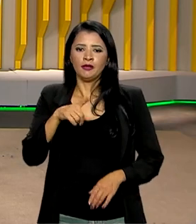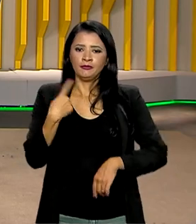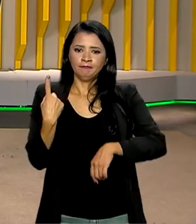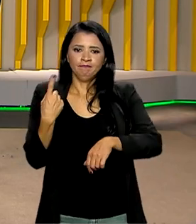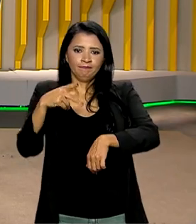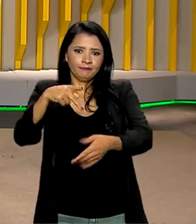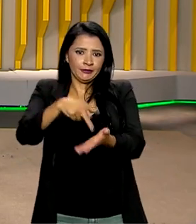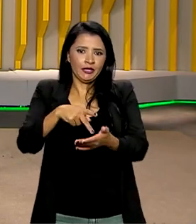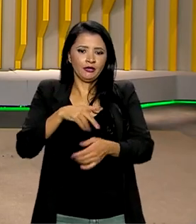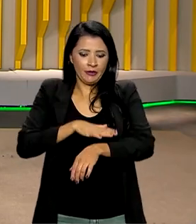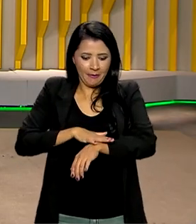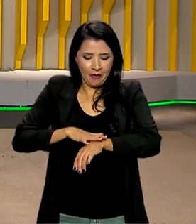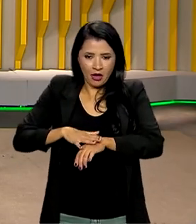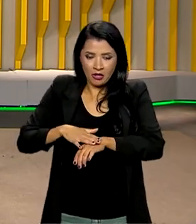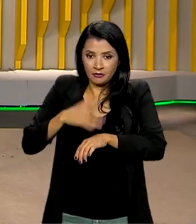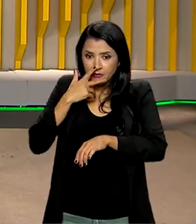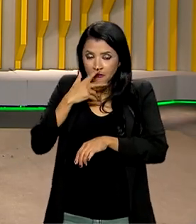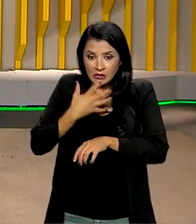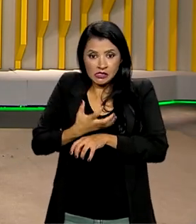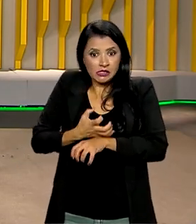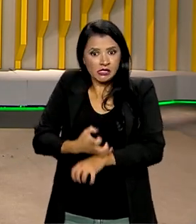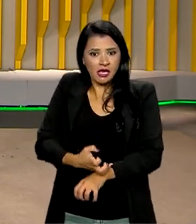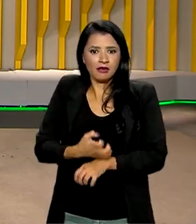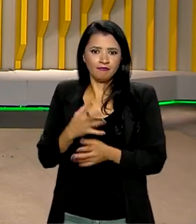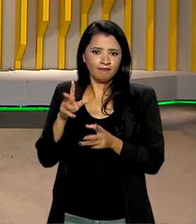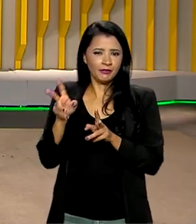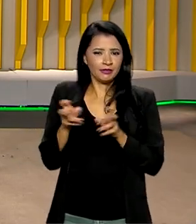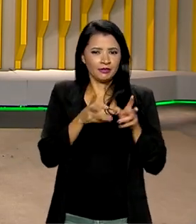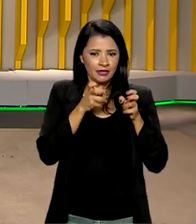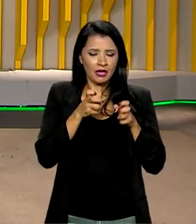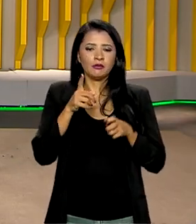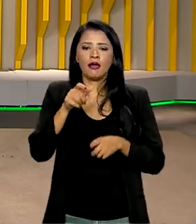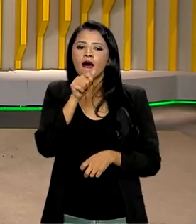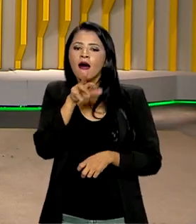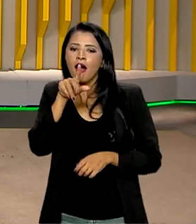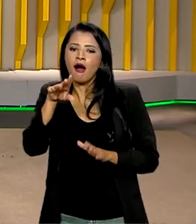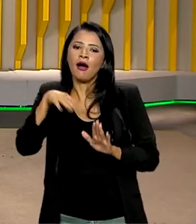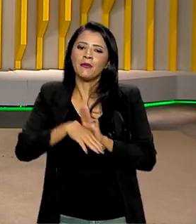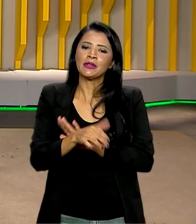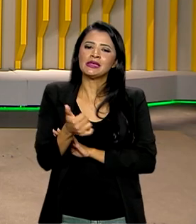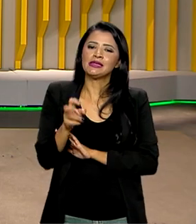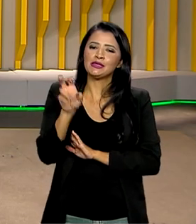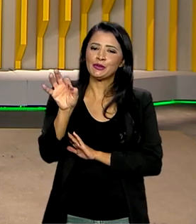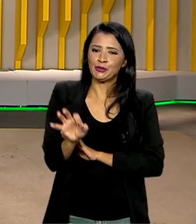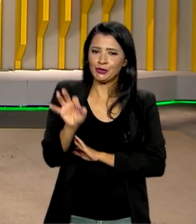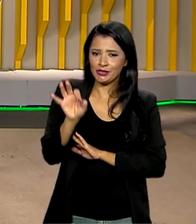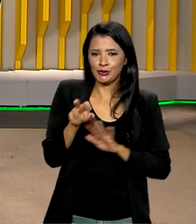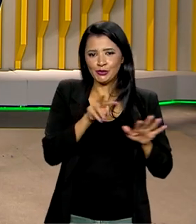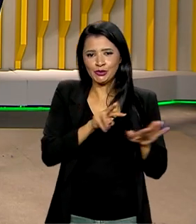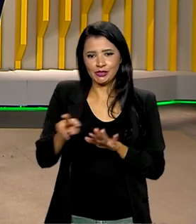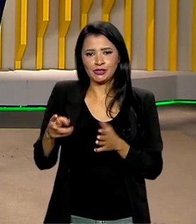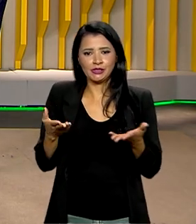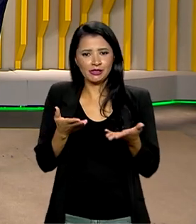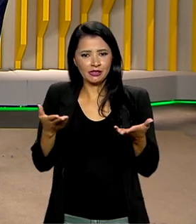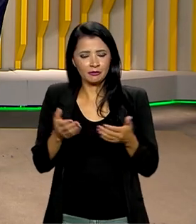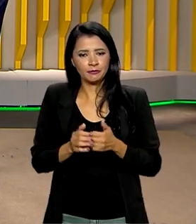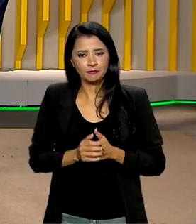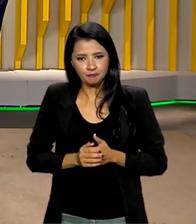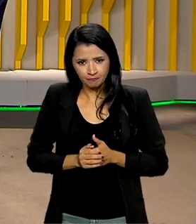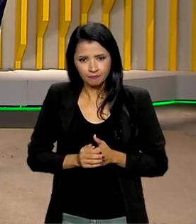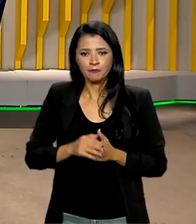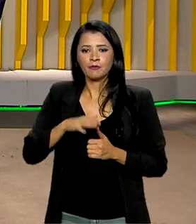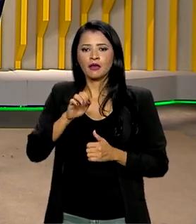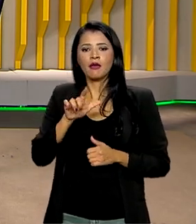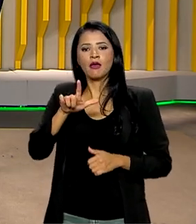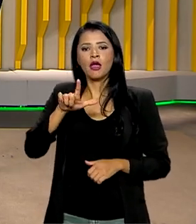pele, né? Aqui em Brasília, a umidade relativa do ar bateu a casa dos 15% nessa última semana. E o El Ninho,